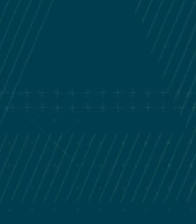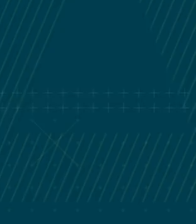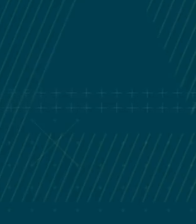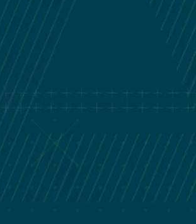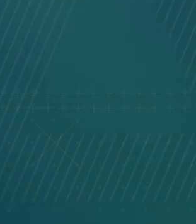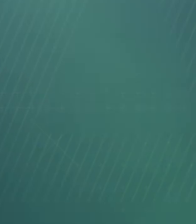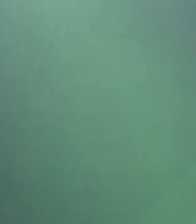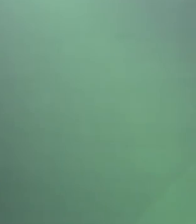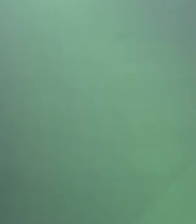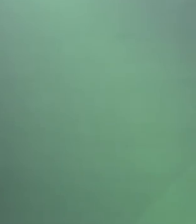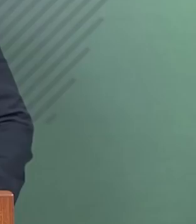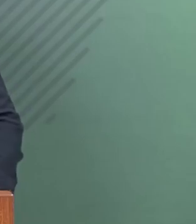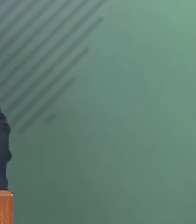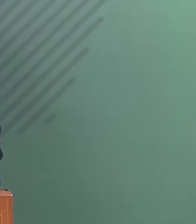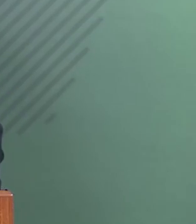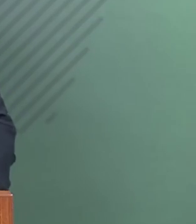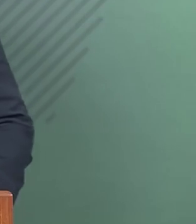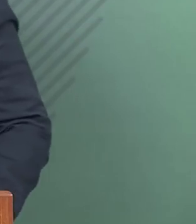Boa noite.